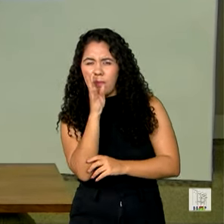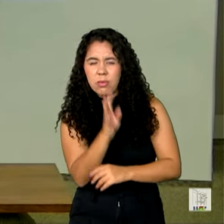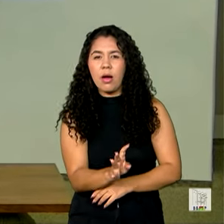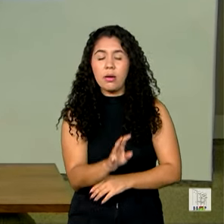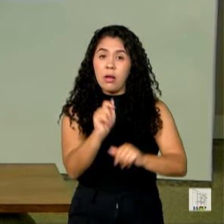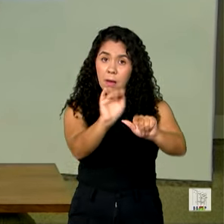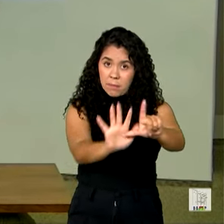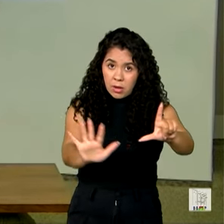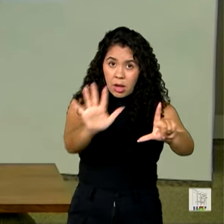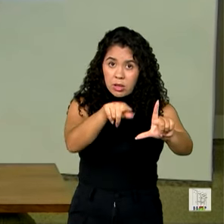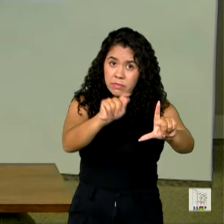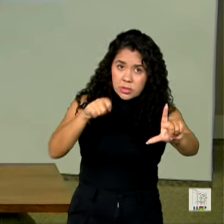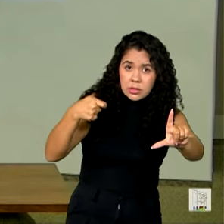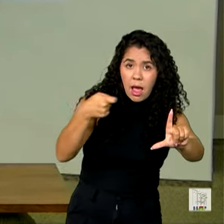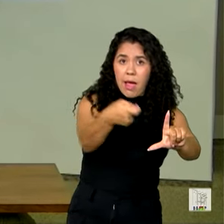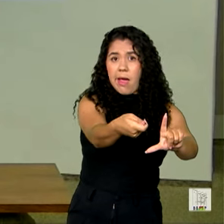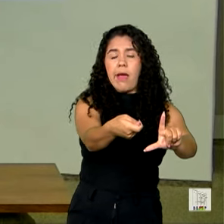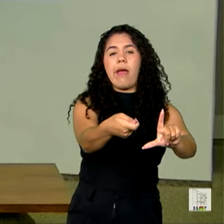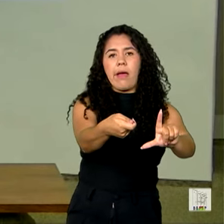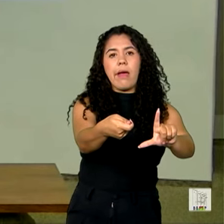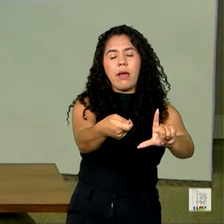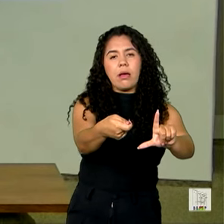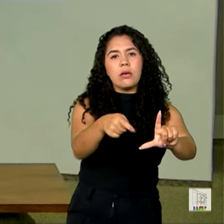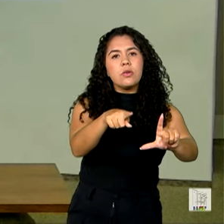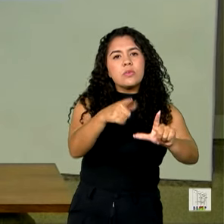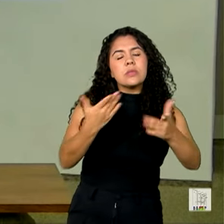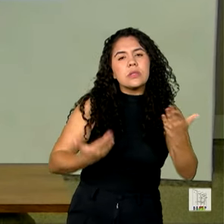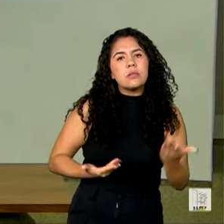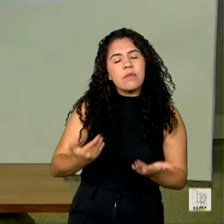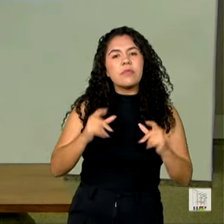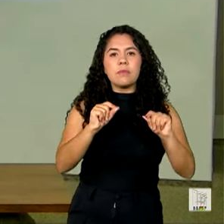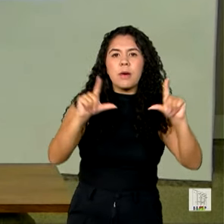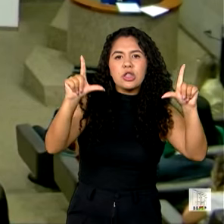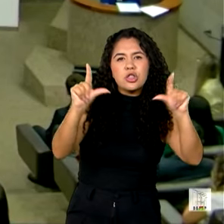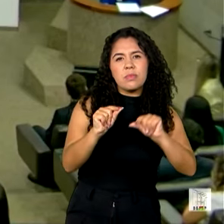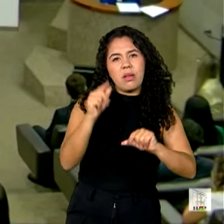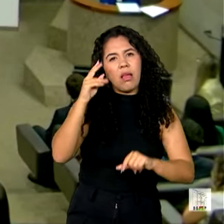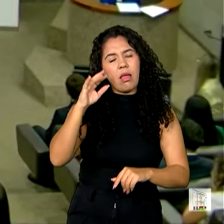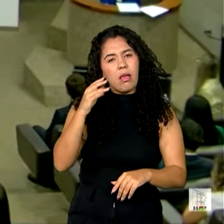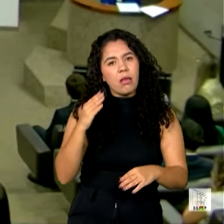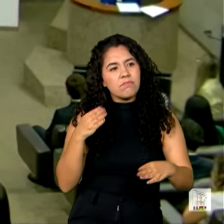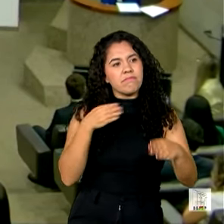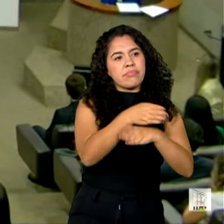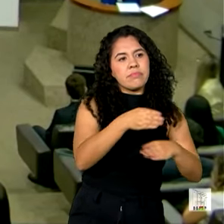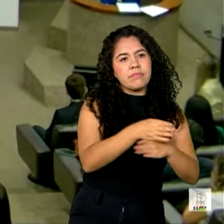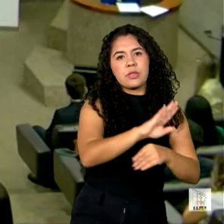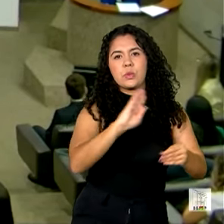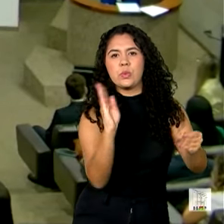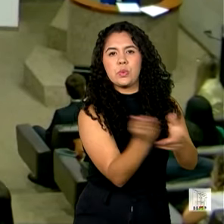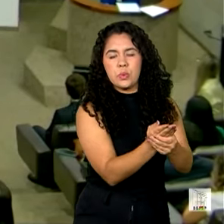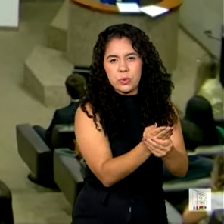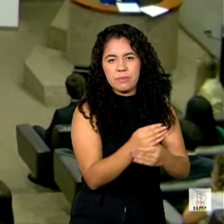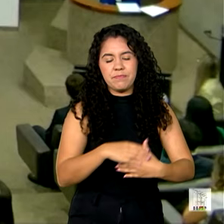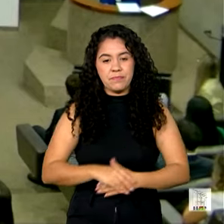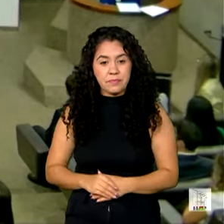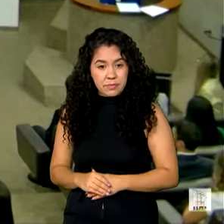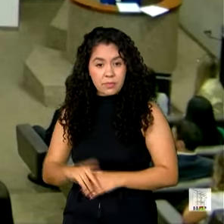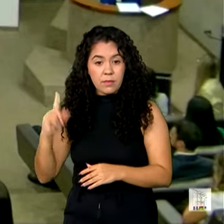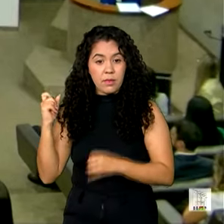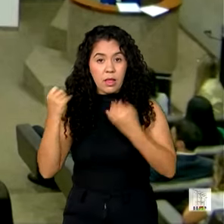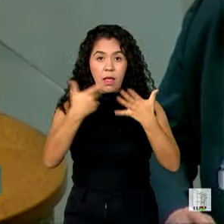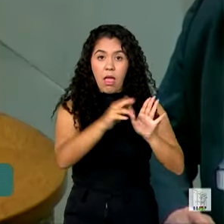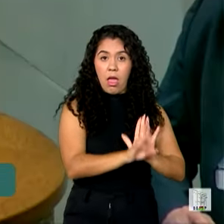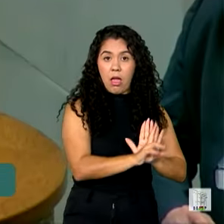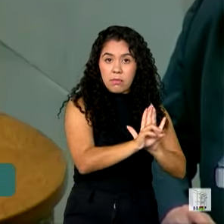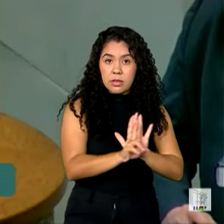um processo, é um instrumento de redução dessa judicialização. Especialistas e representantes do setor foram